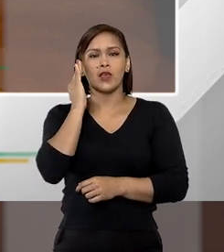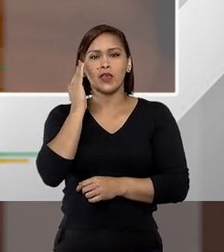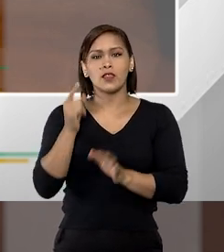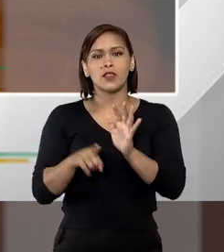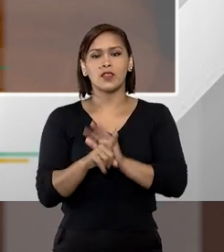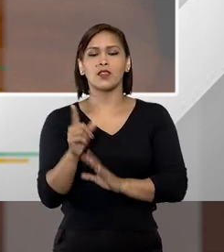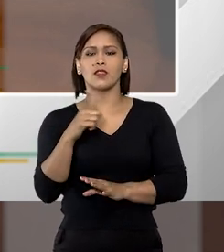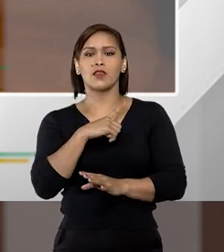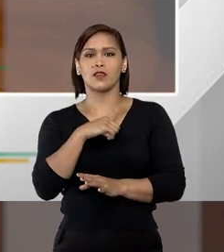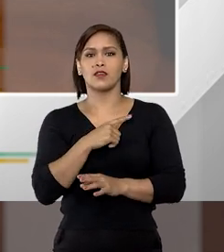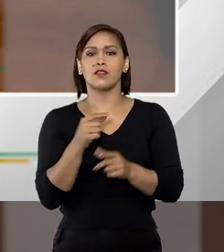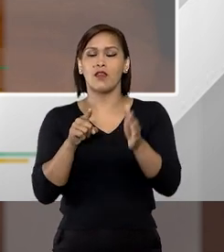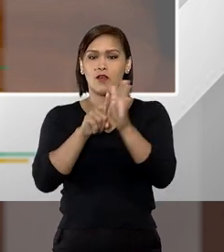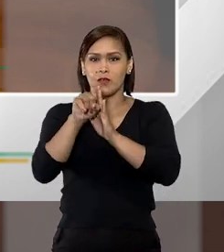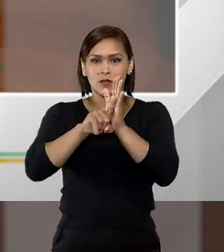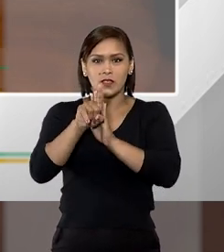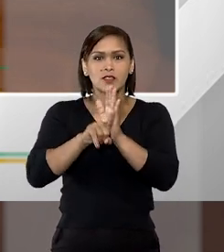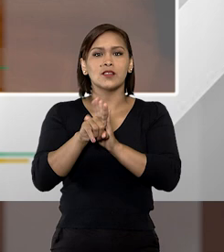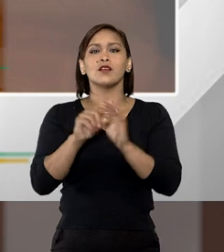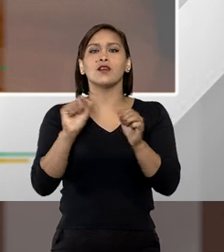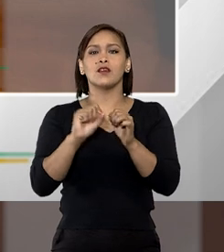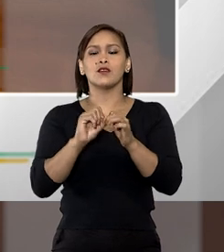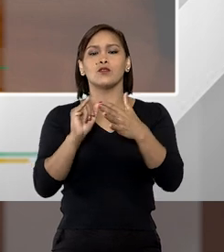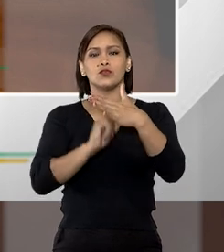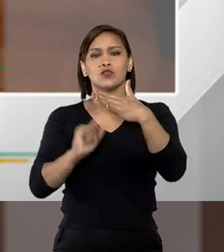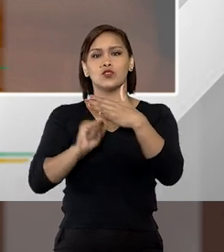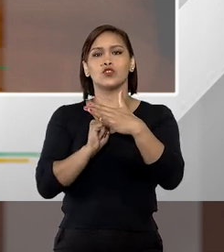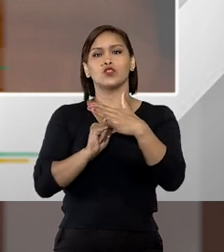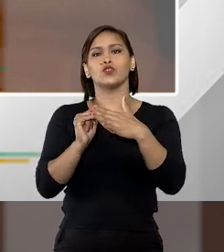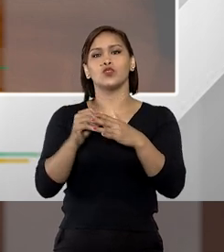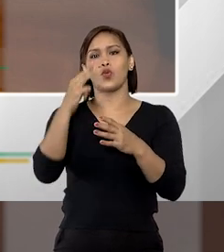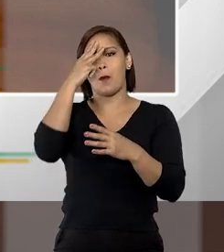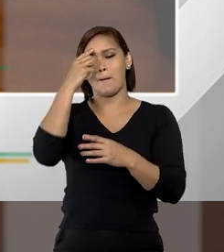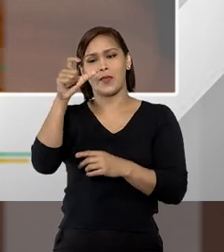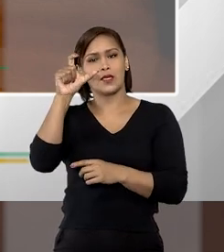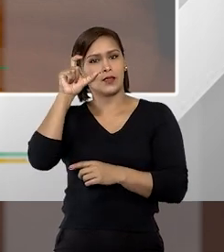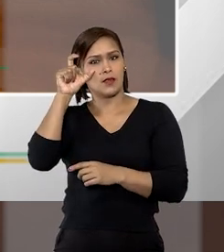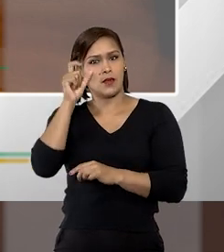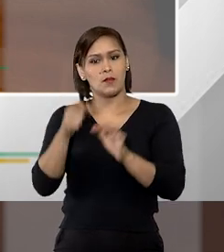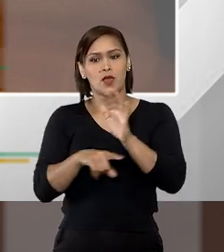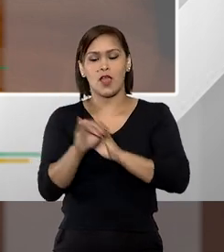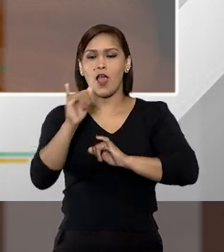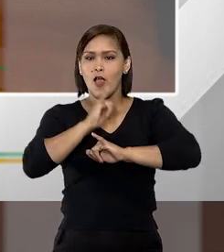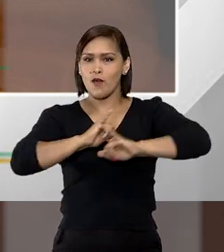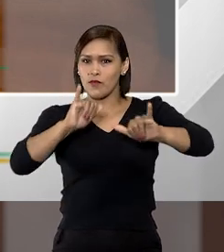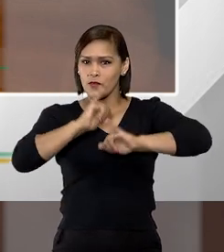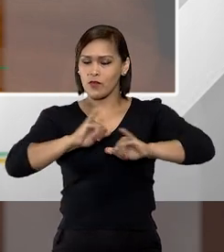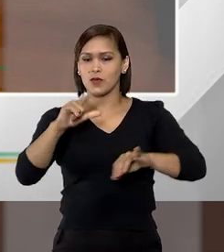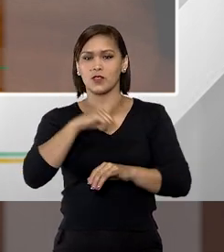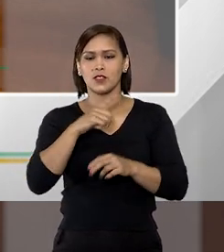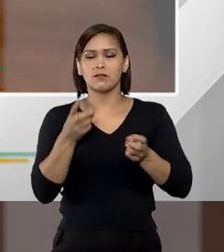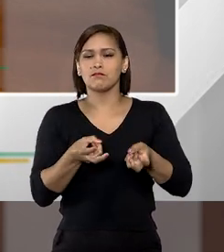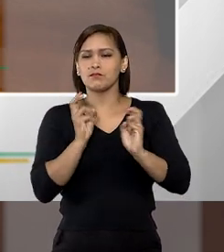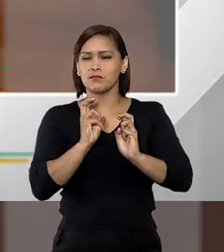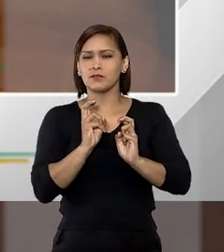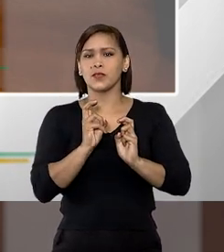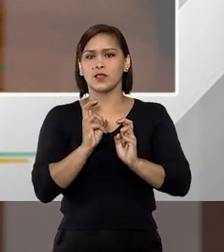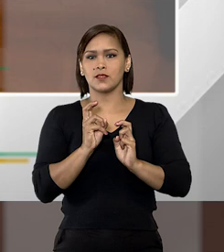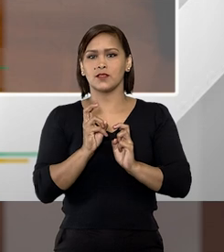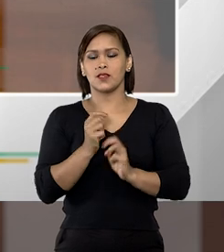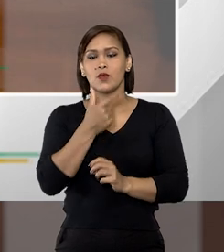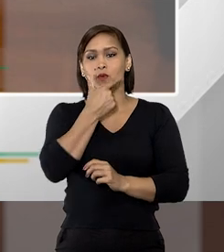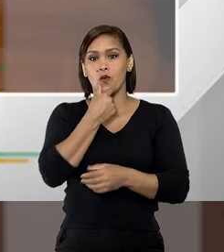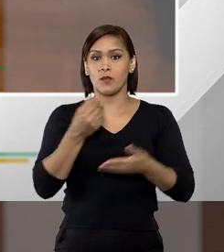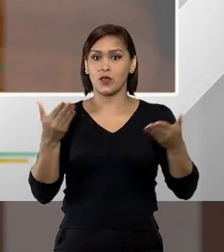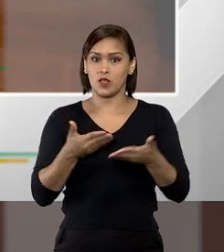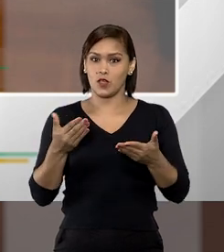que existe, uma pesquisa feita pelo Instituto Maria da Penha, vai trazer essas informações para nós, quando a gente observa um homem que hoje